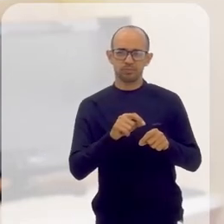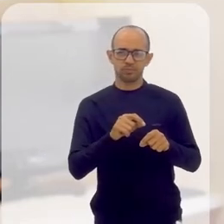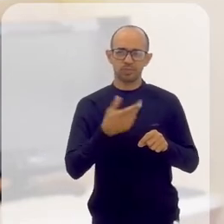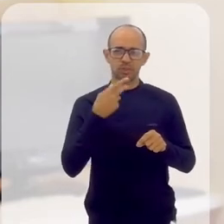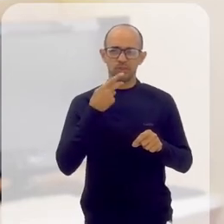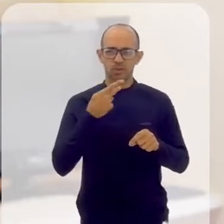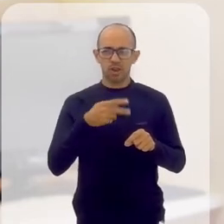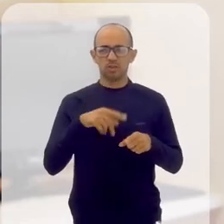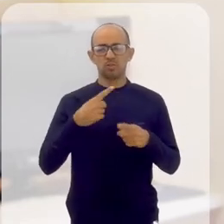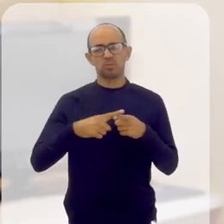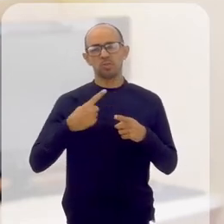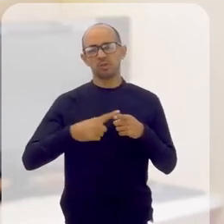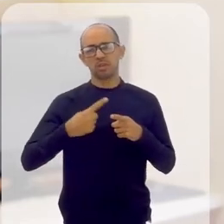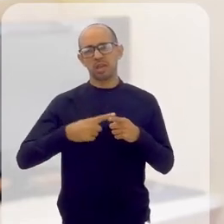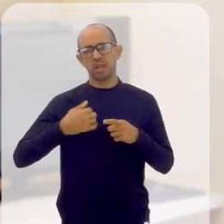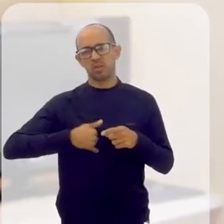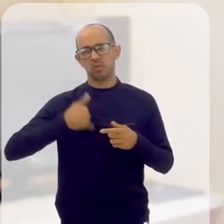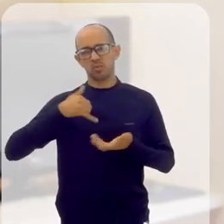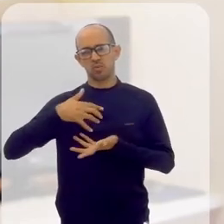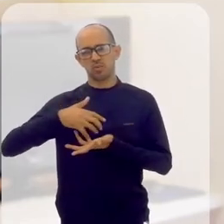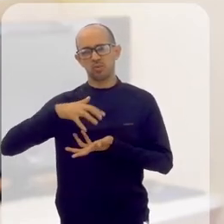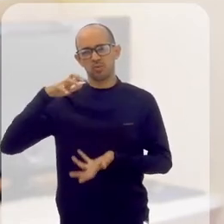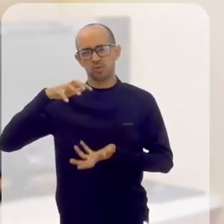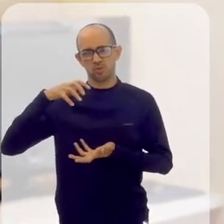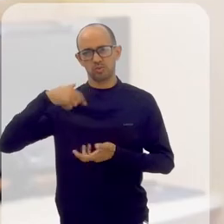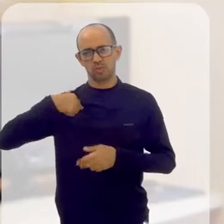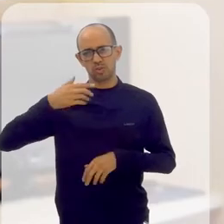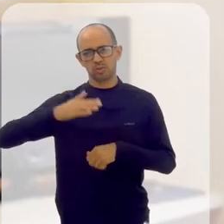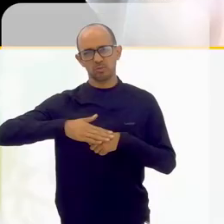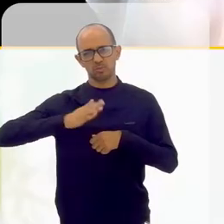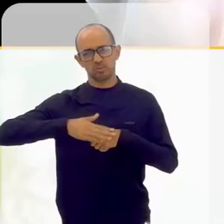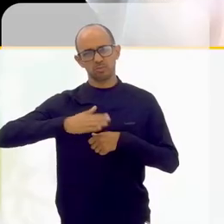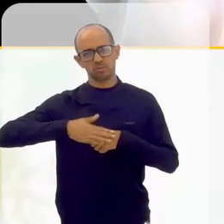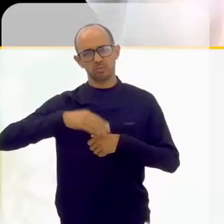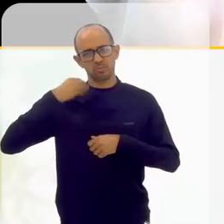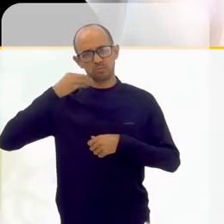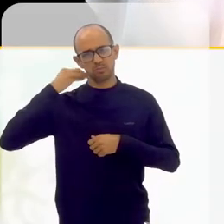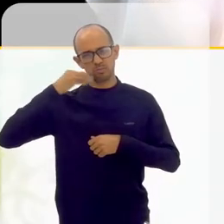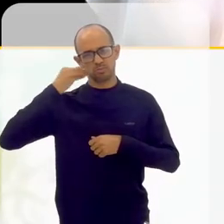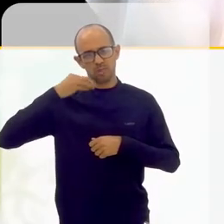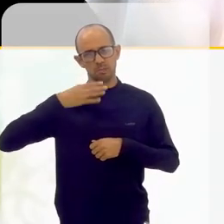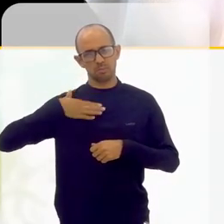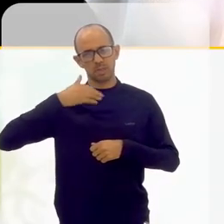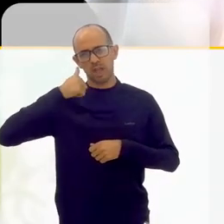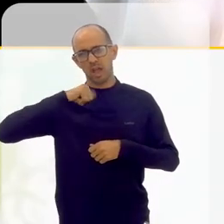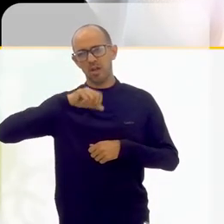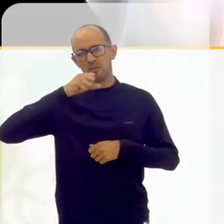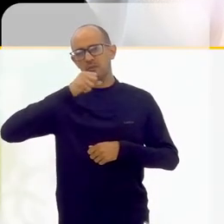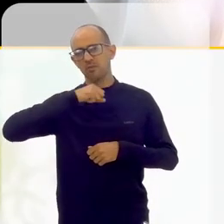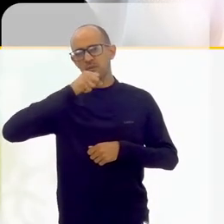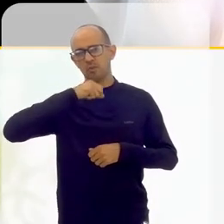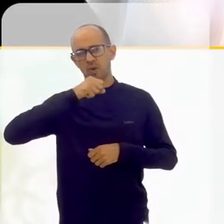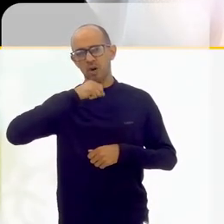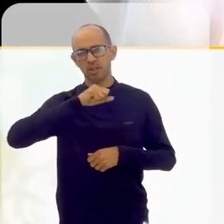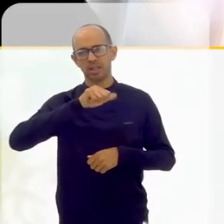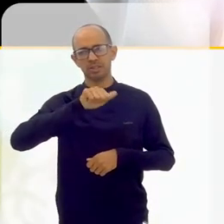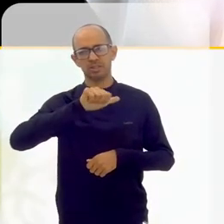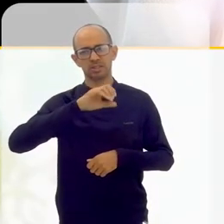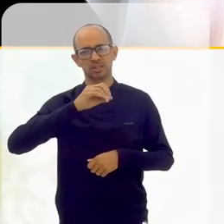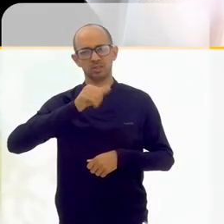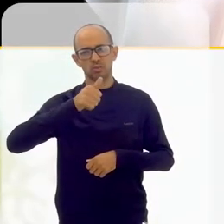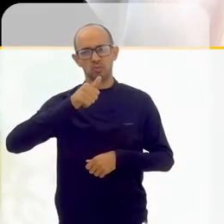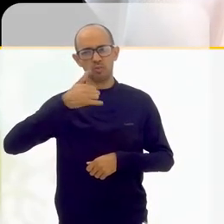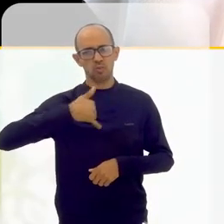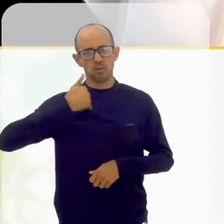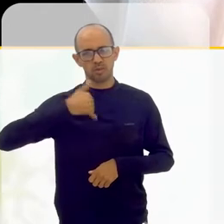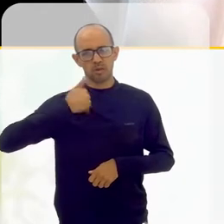você... E aí estou falando por experiência própria também, porque eu cuido da minha avó, de uma idosa de 101 anos, e muitas